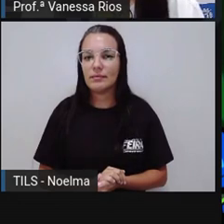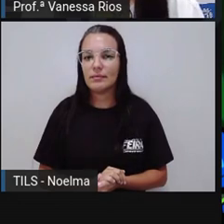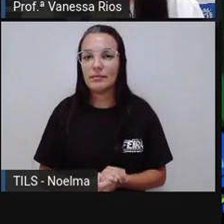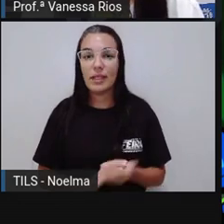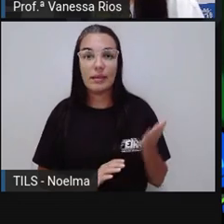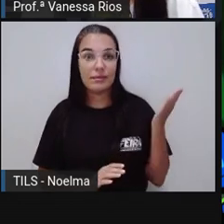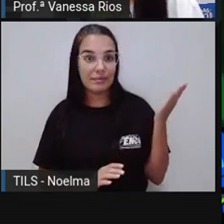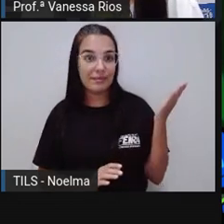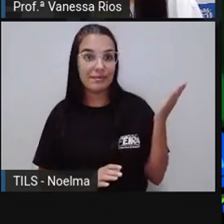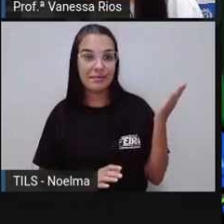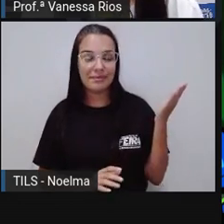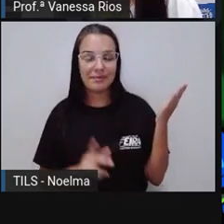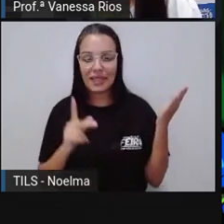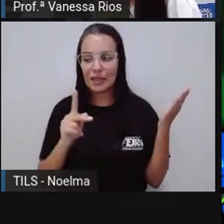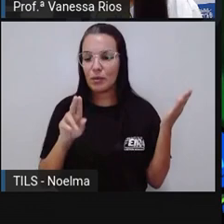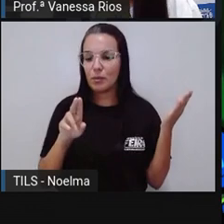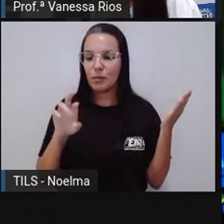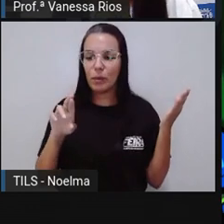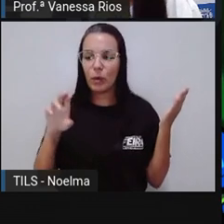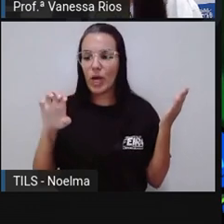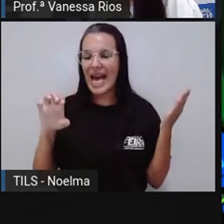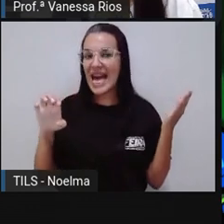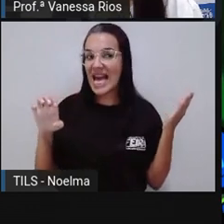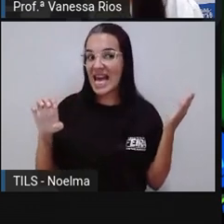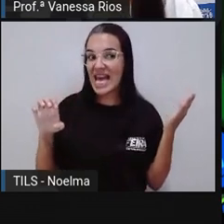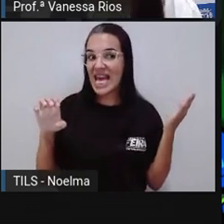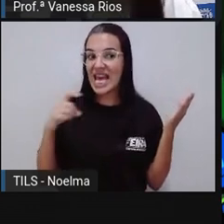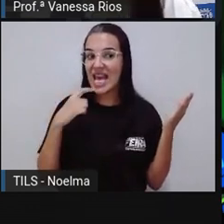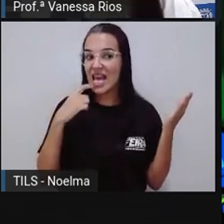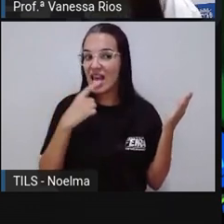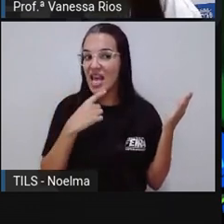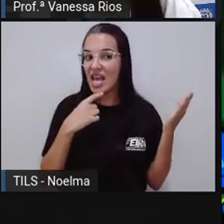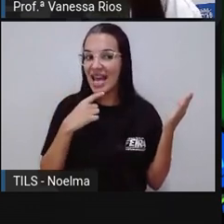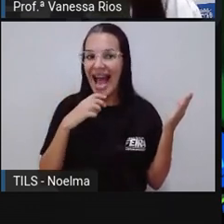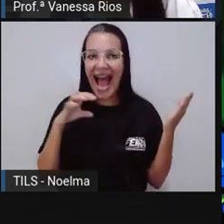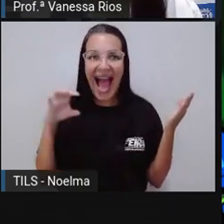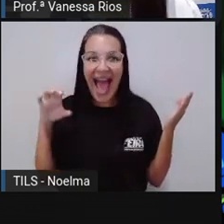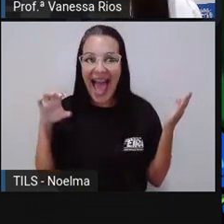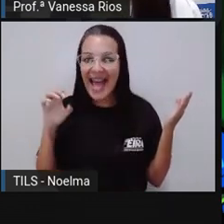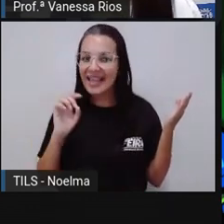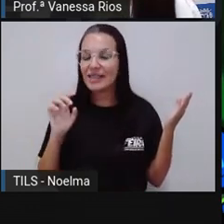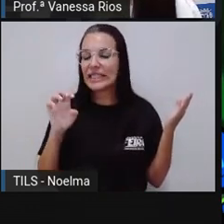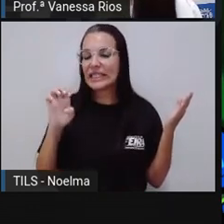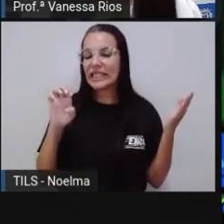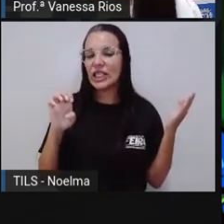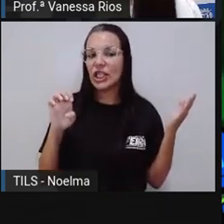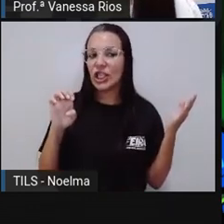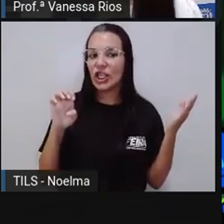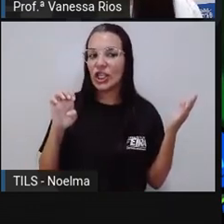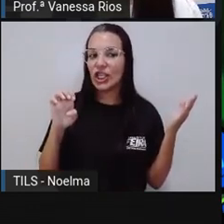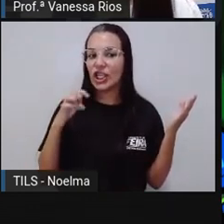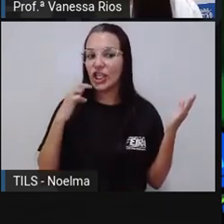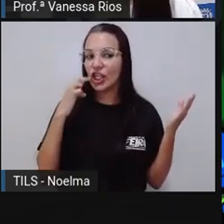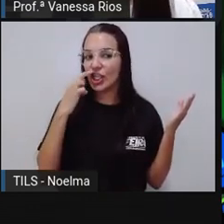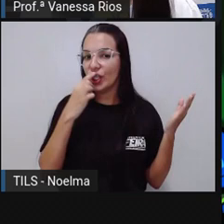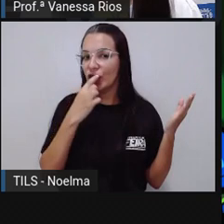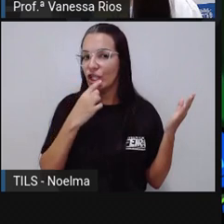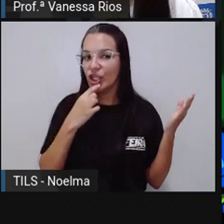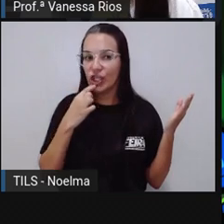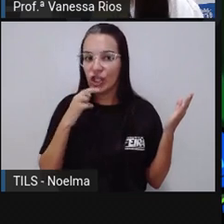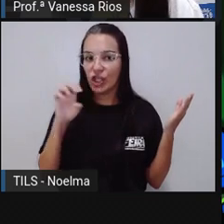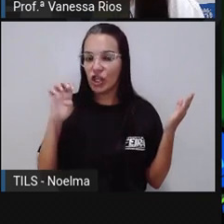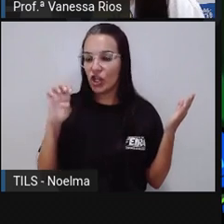Agora aparece a palavra purê. Ó, purê. A gente já percebe também que é um